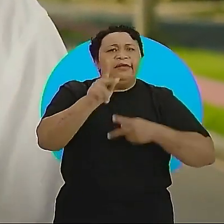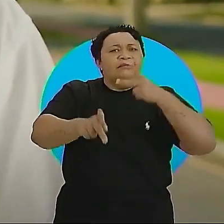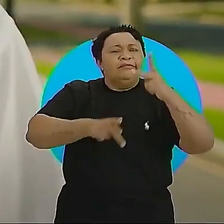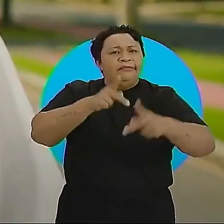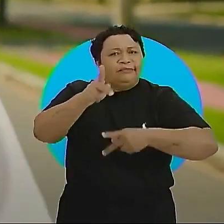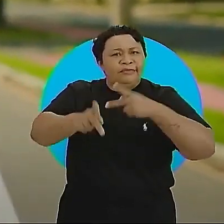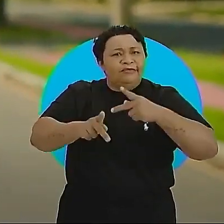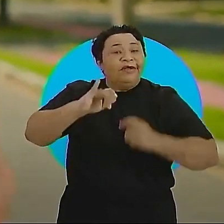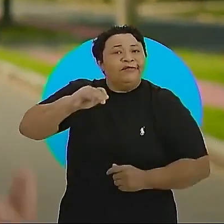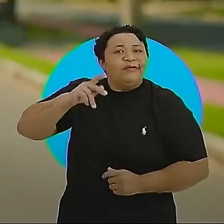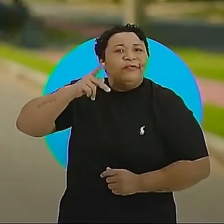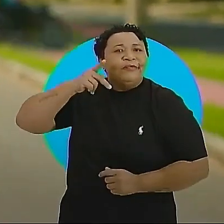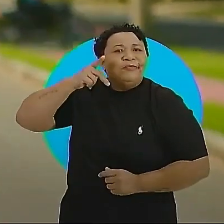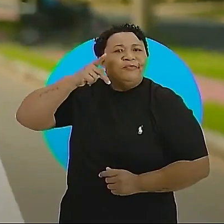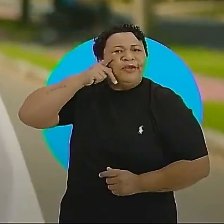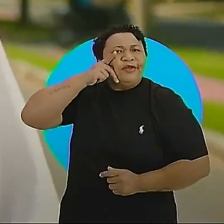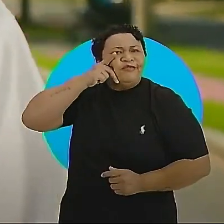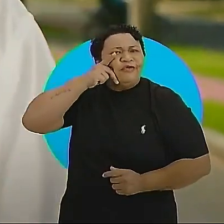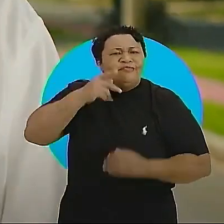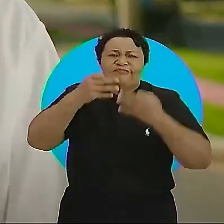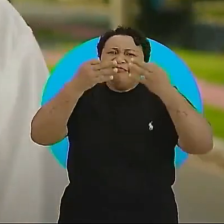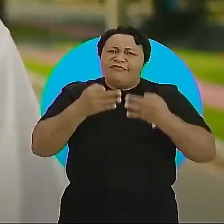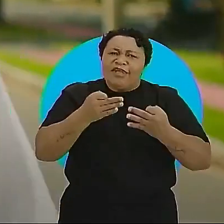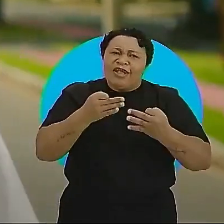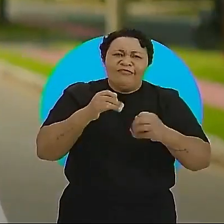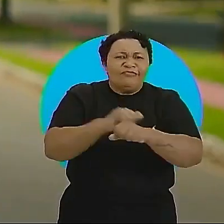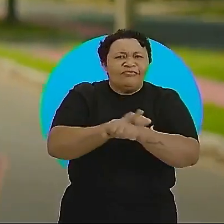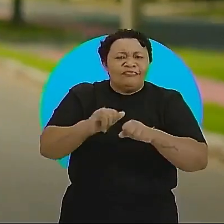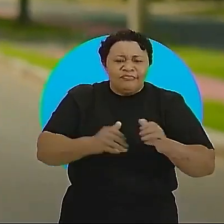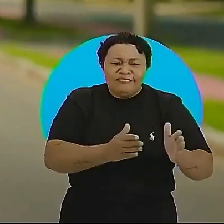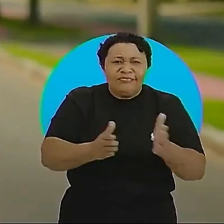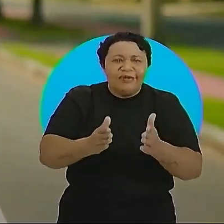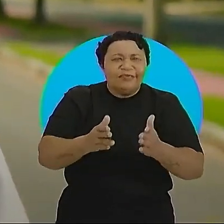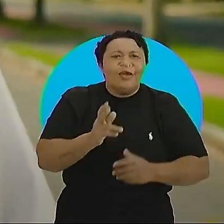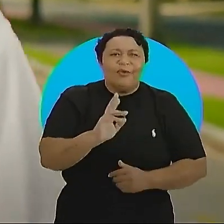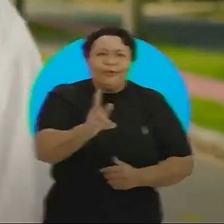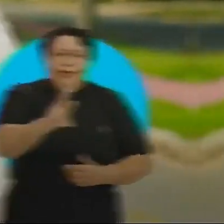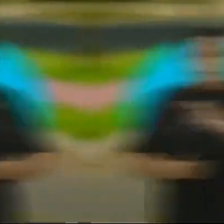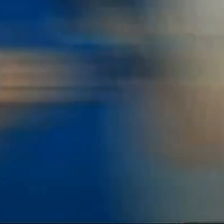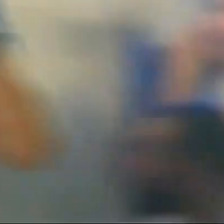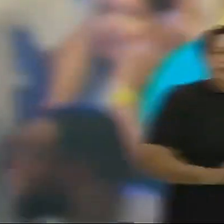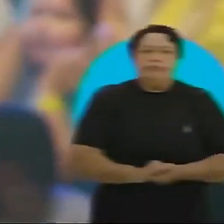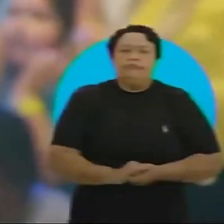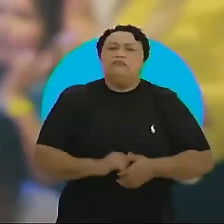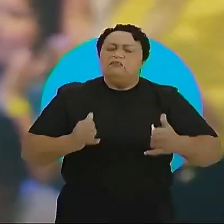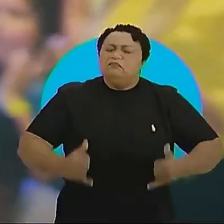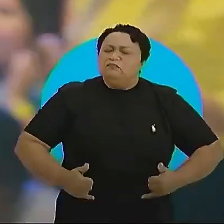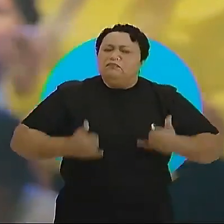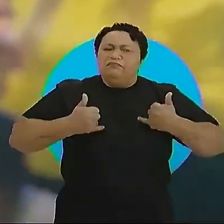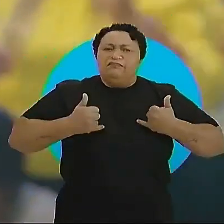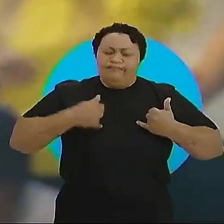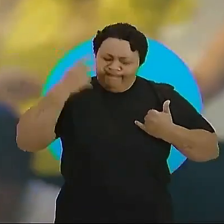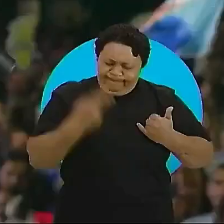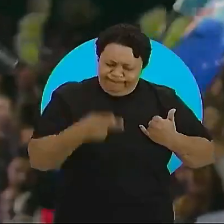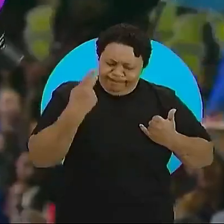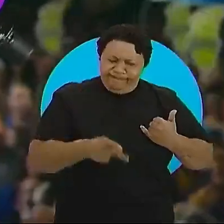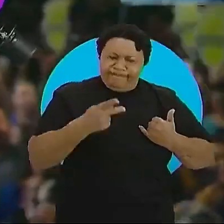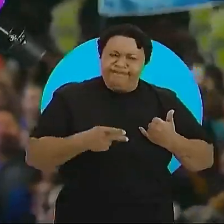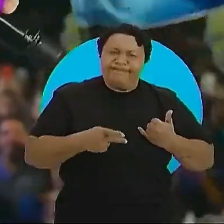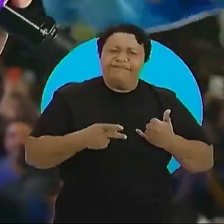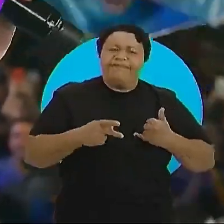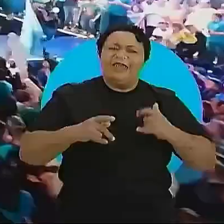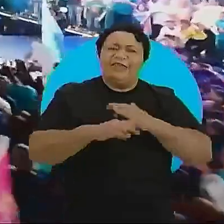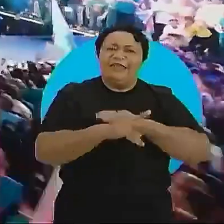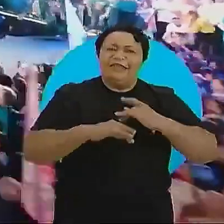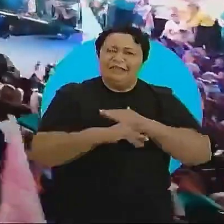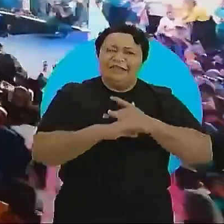nossa gente. João Pessoa tá no caminho certo e vai continuar. Eu me orgulho de morar nessa